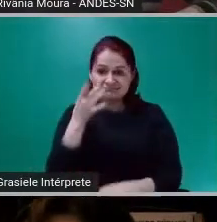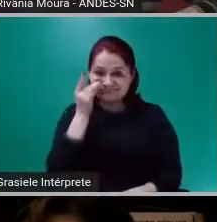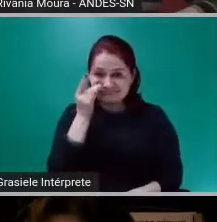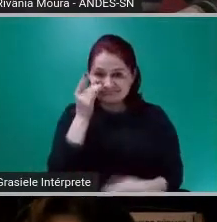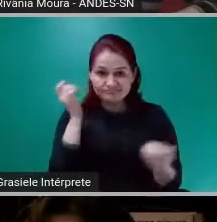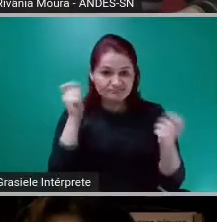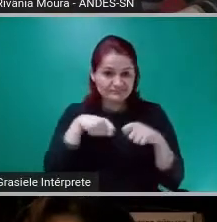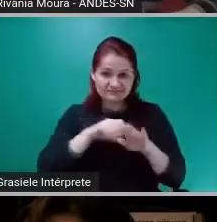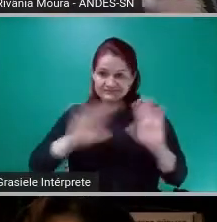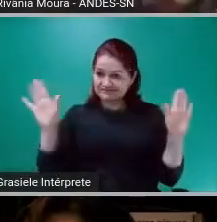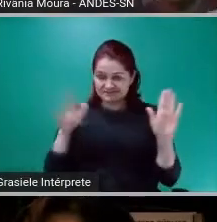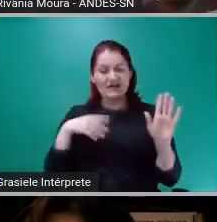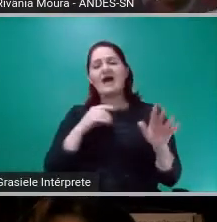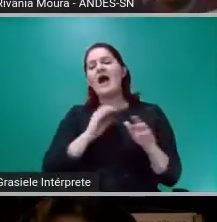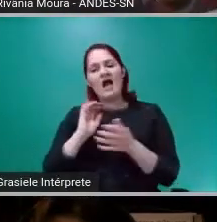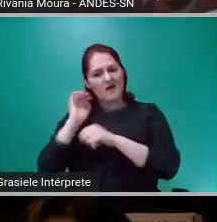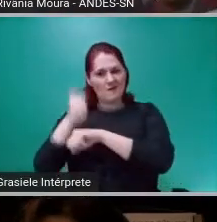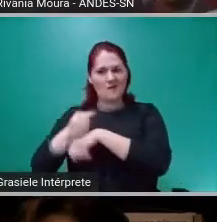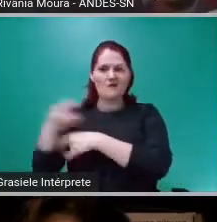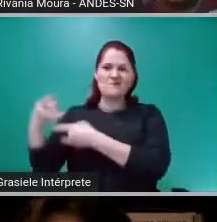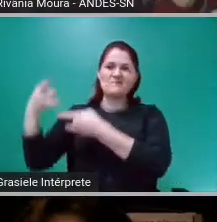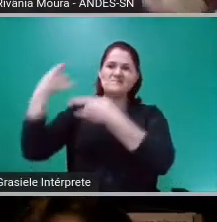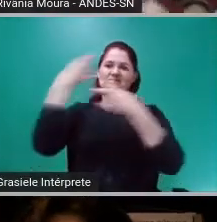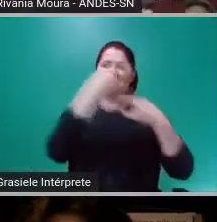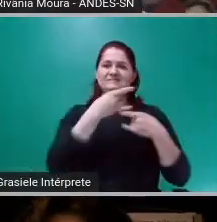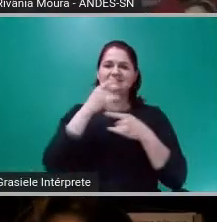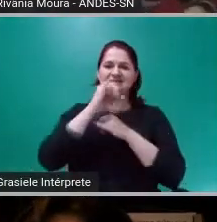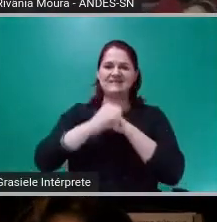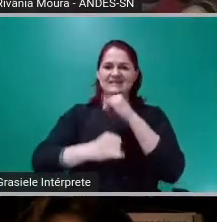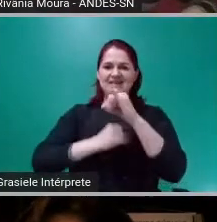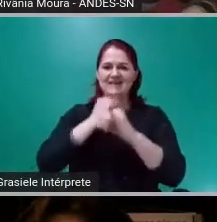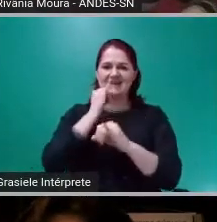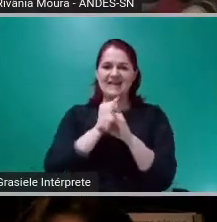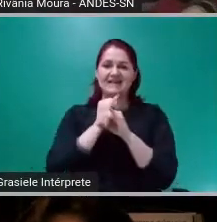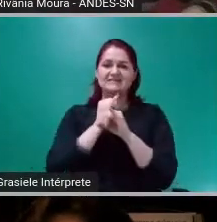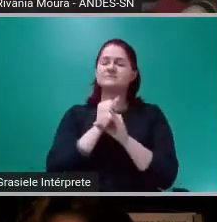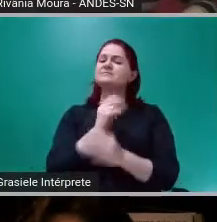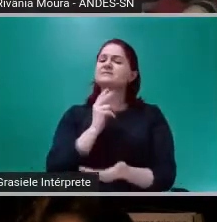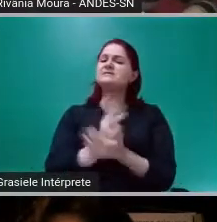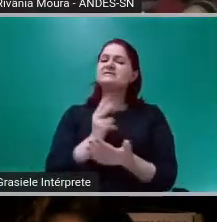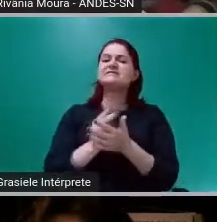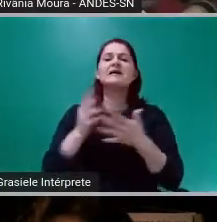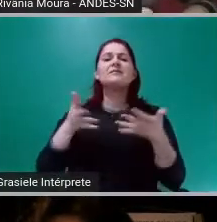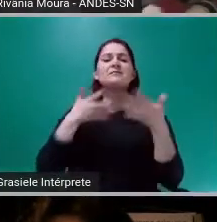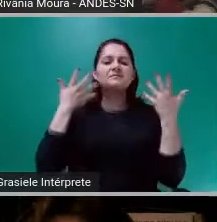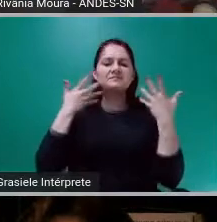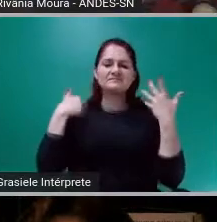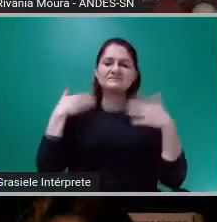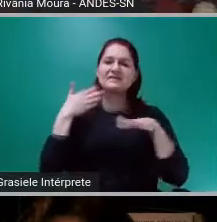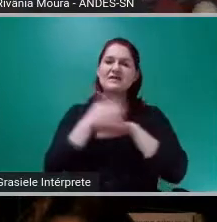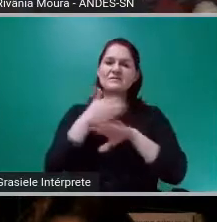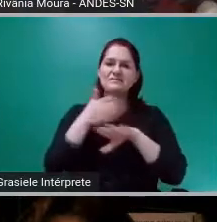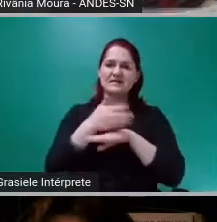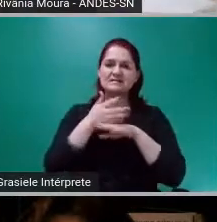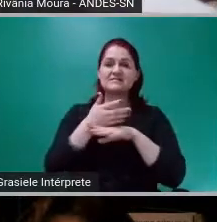E sempre uma alegria participar das atividades da Auditoria Cidadã da Dívida.